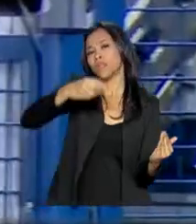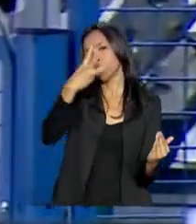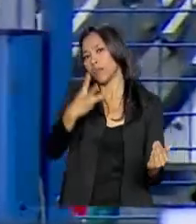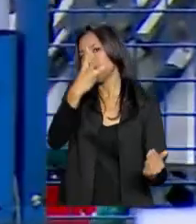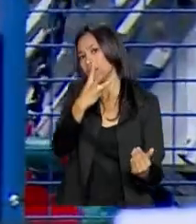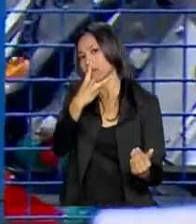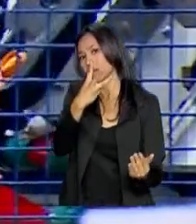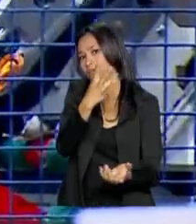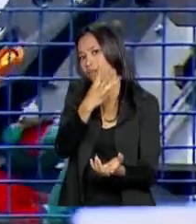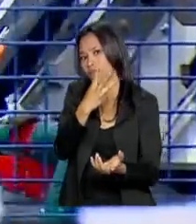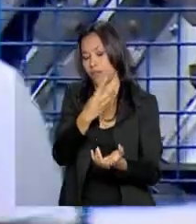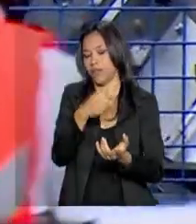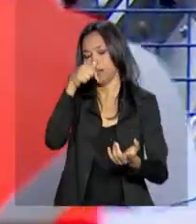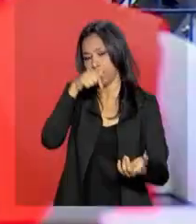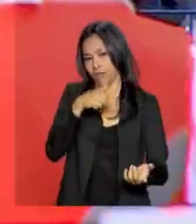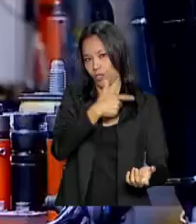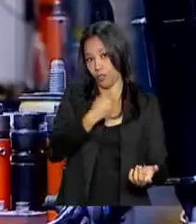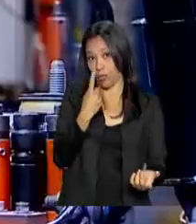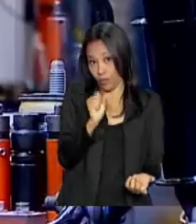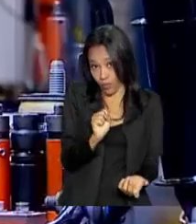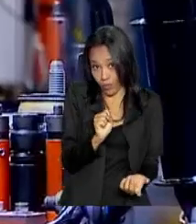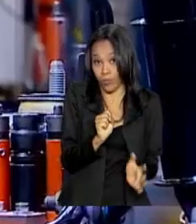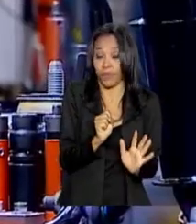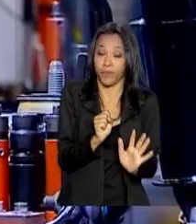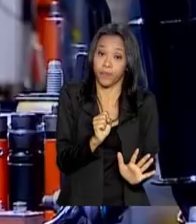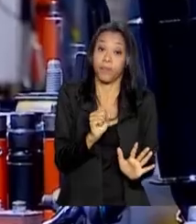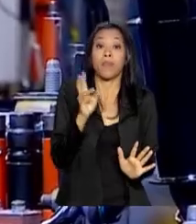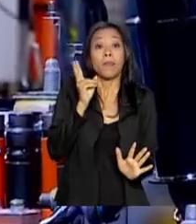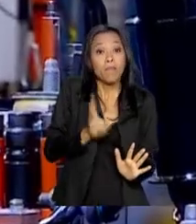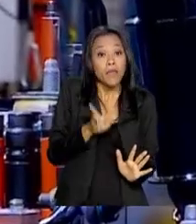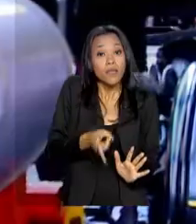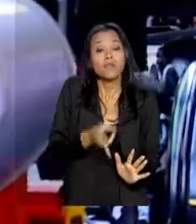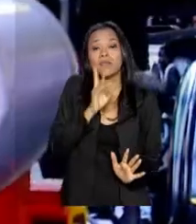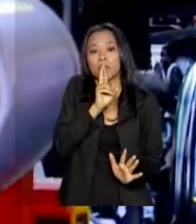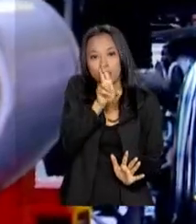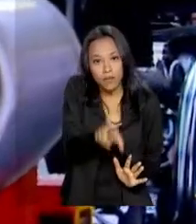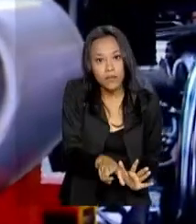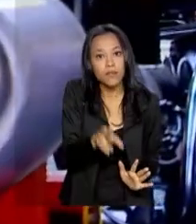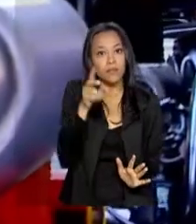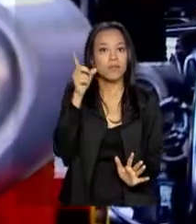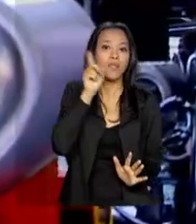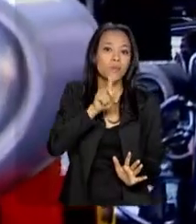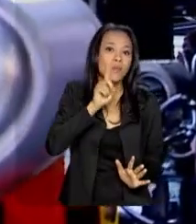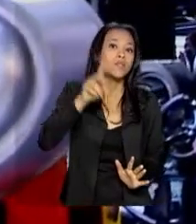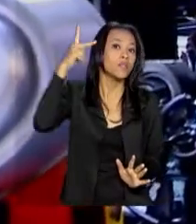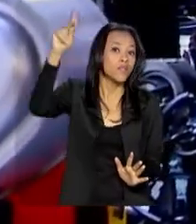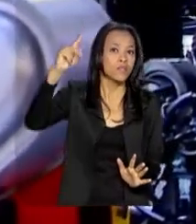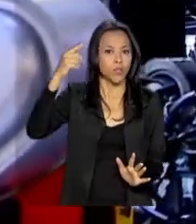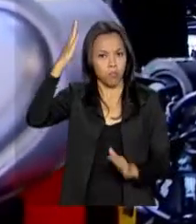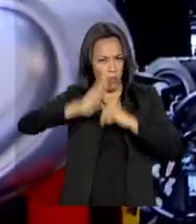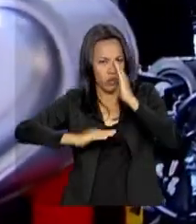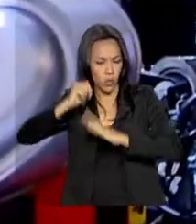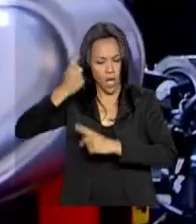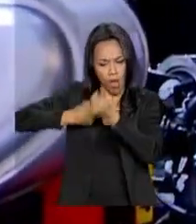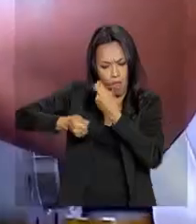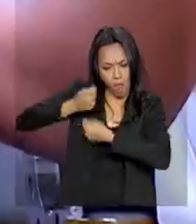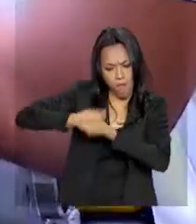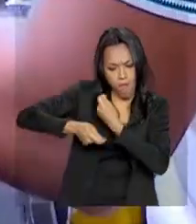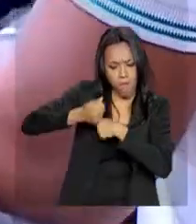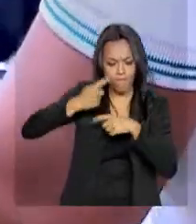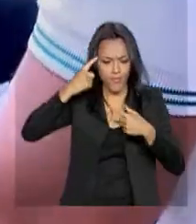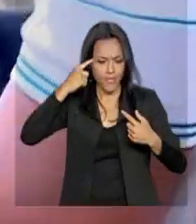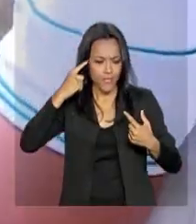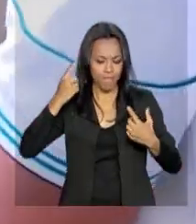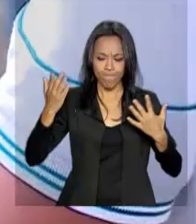2018. Mesmo com estes resultados, muitos economistas nos Estados Unidos se dividem em